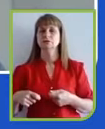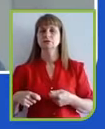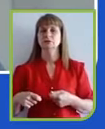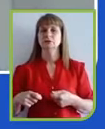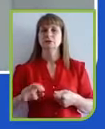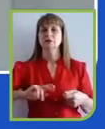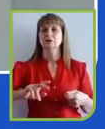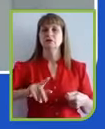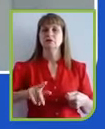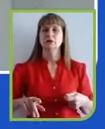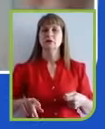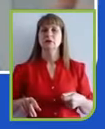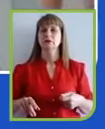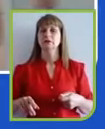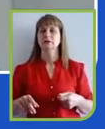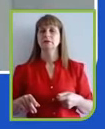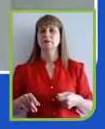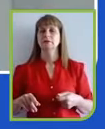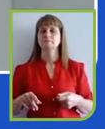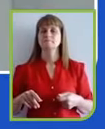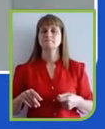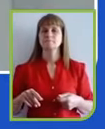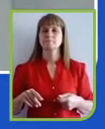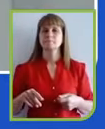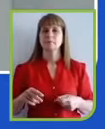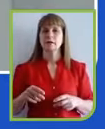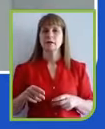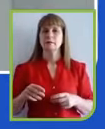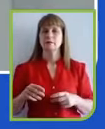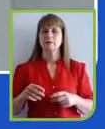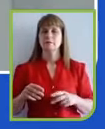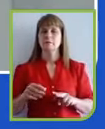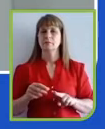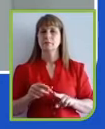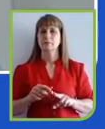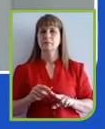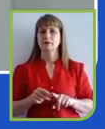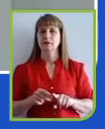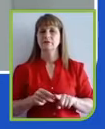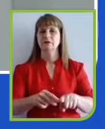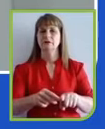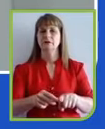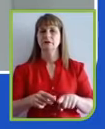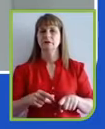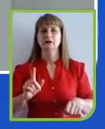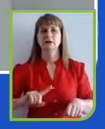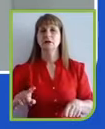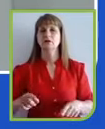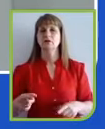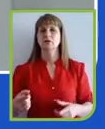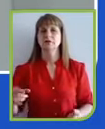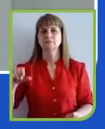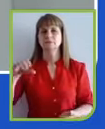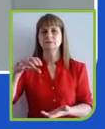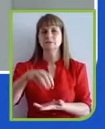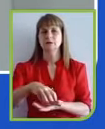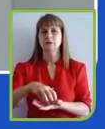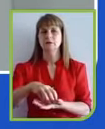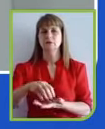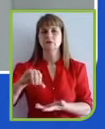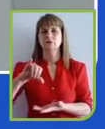fazemos que vamos resolver as coisas, é no centro. Então, o desenvolvimento de produtos, a venda dos produtos,